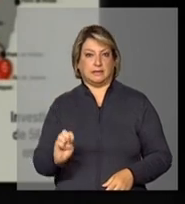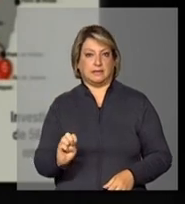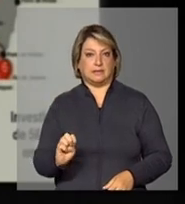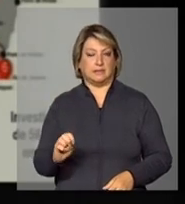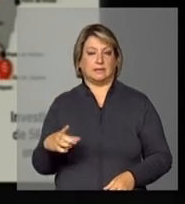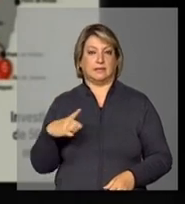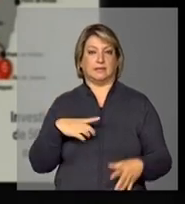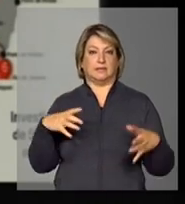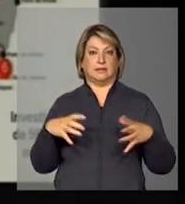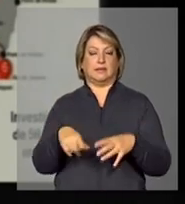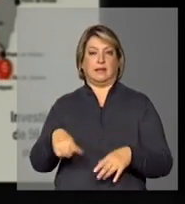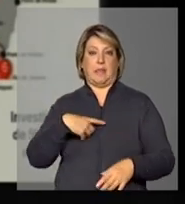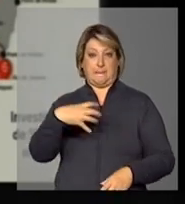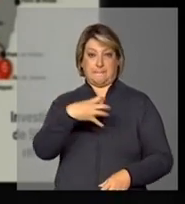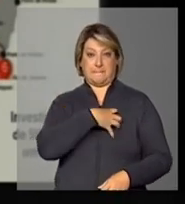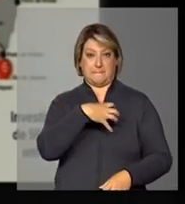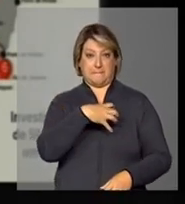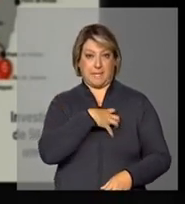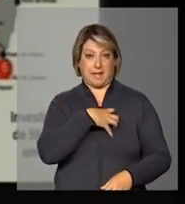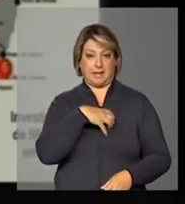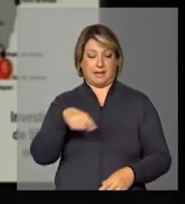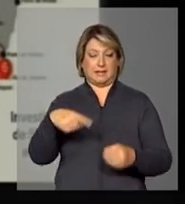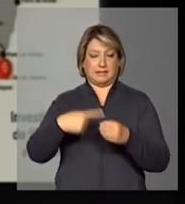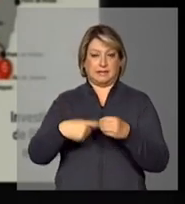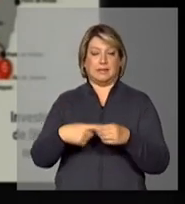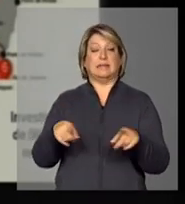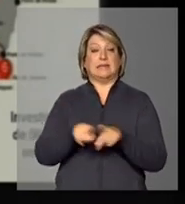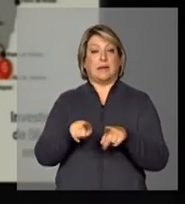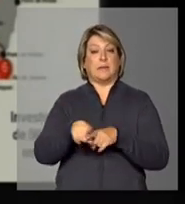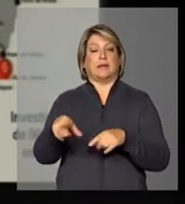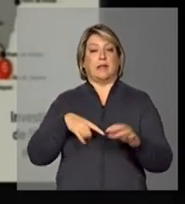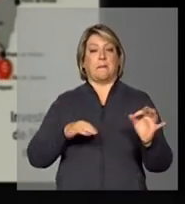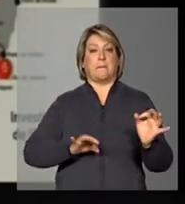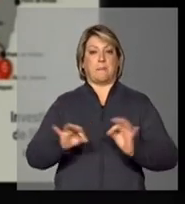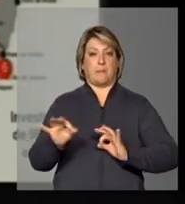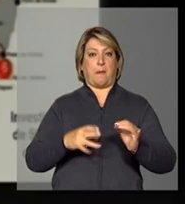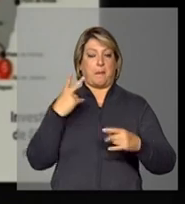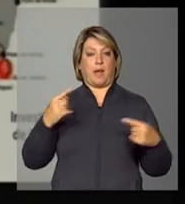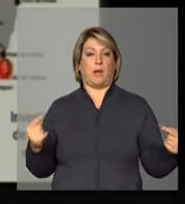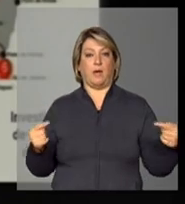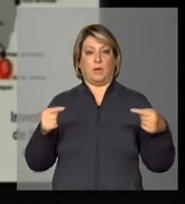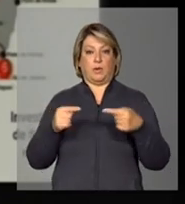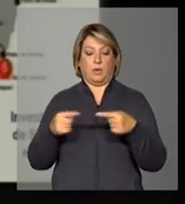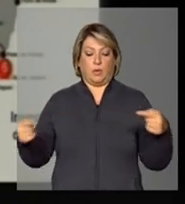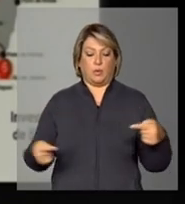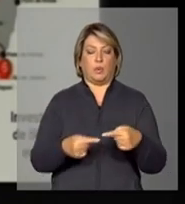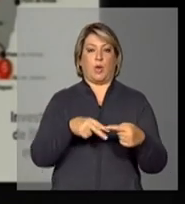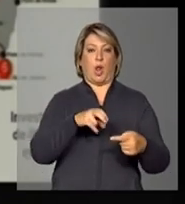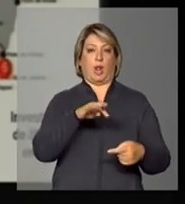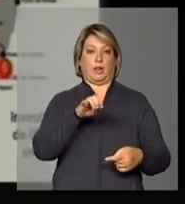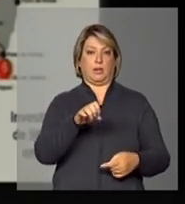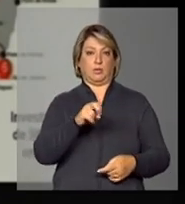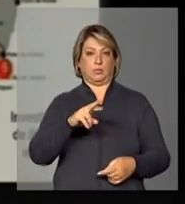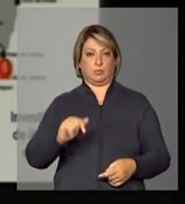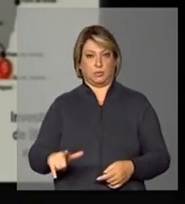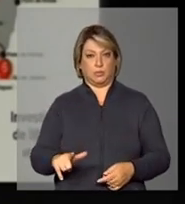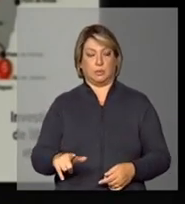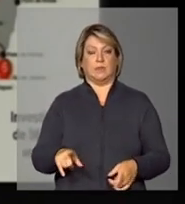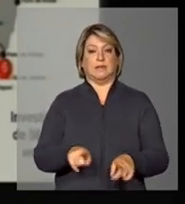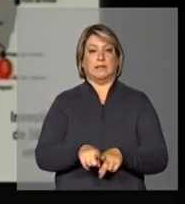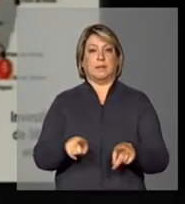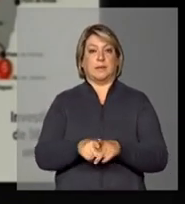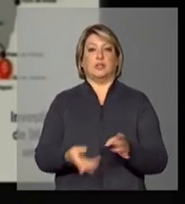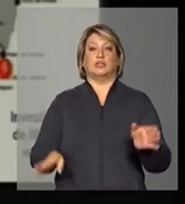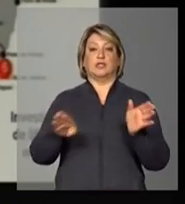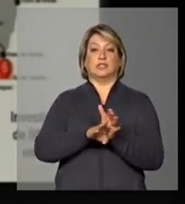interior da Bahia mas ela ela também está programada para se conectar a norte-sul e chegar a